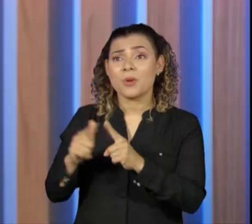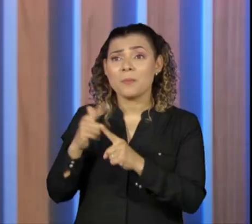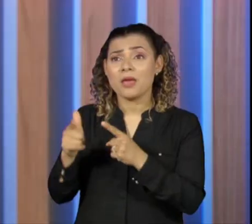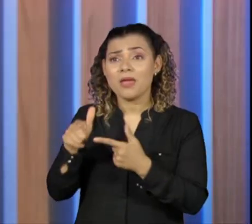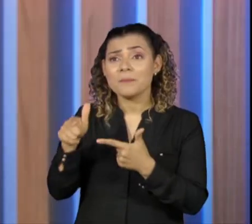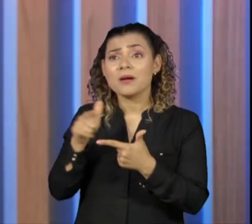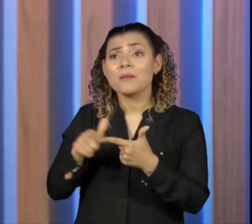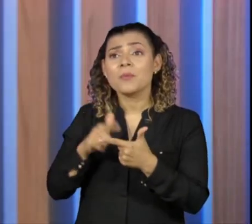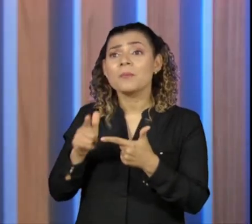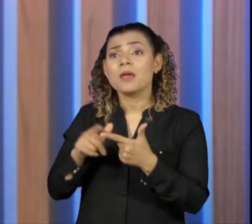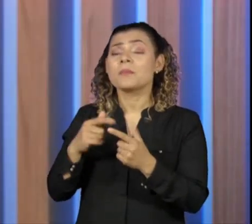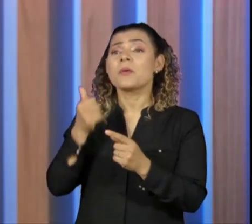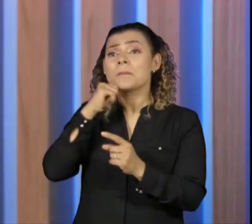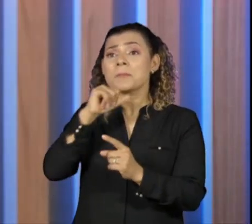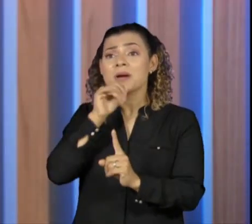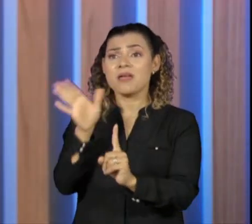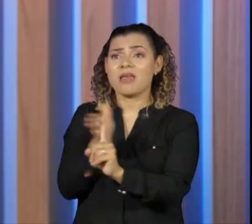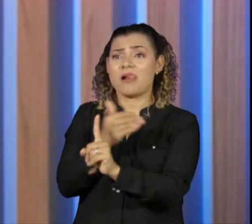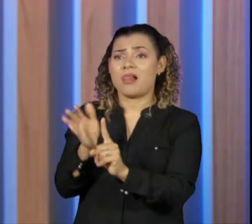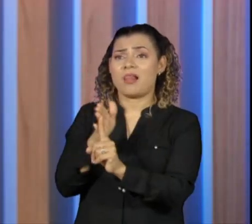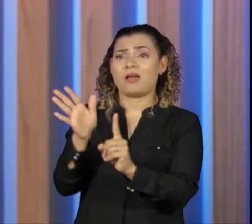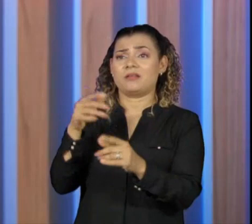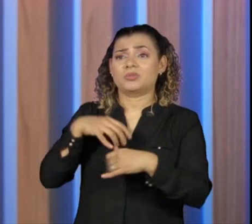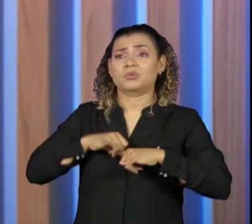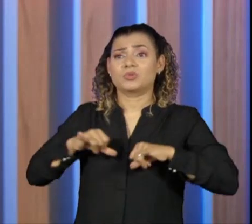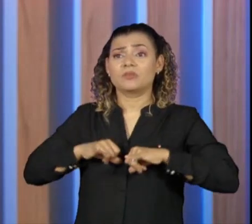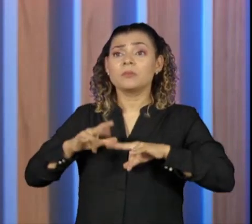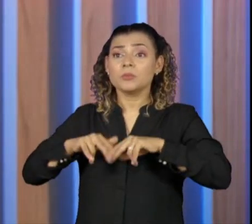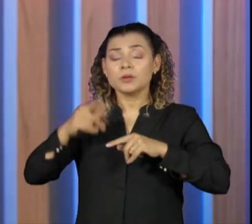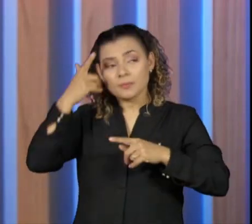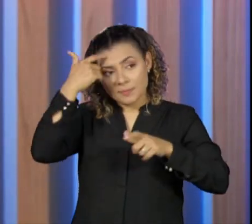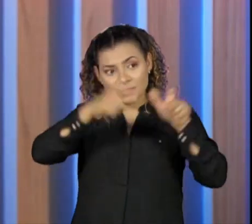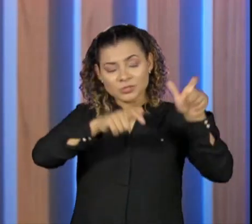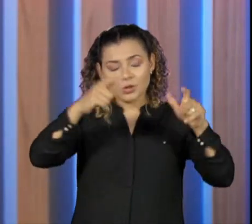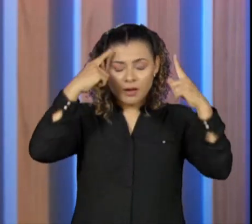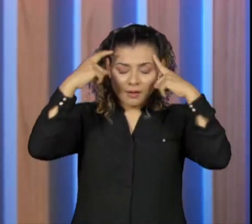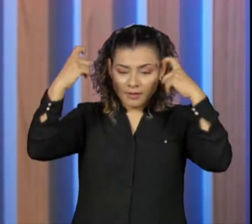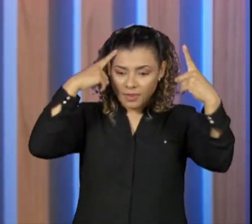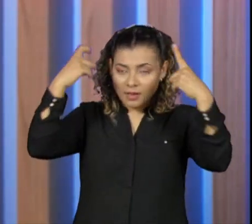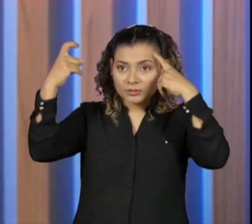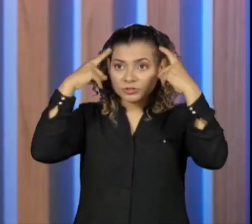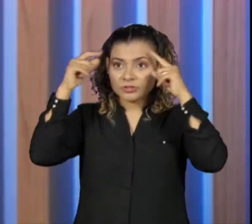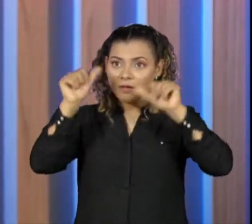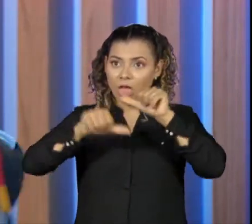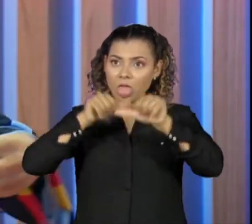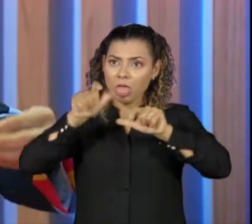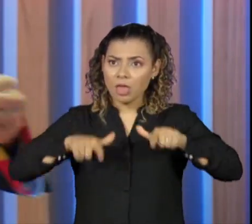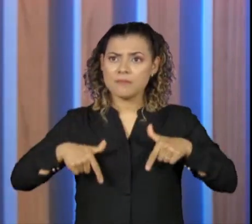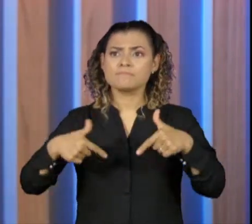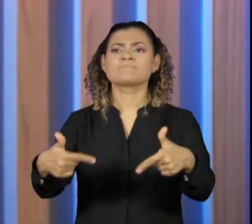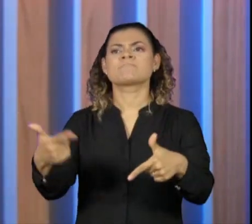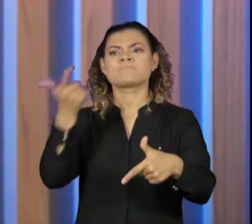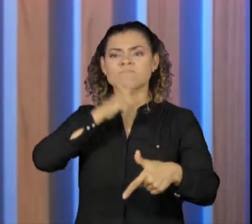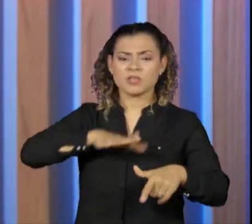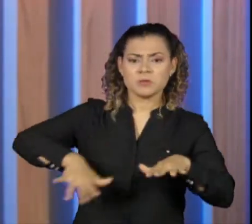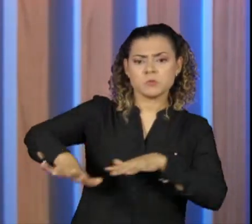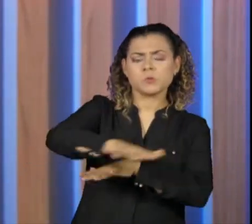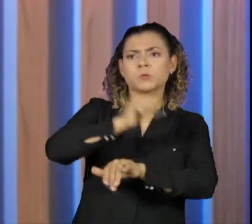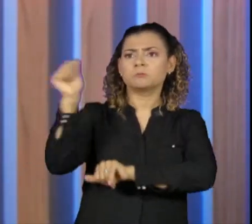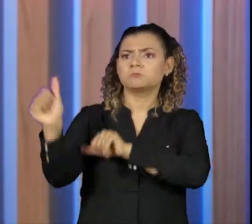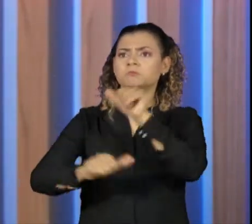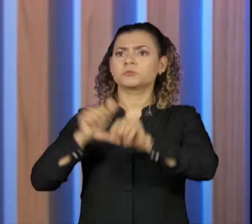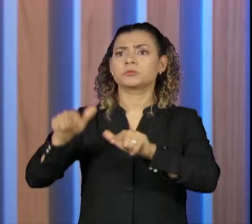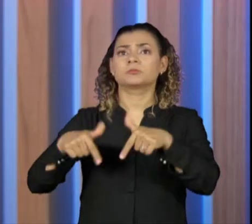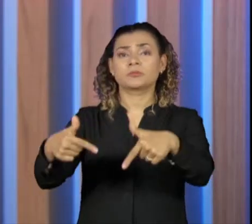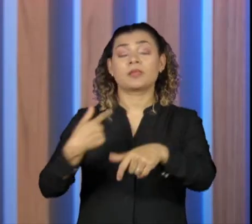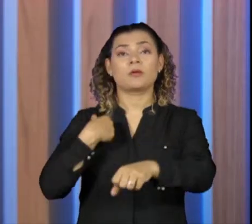A gente fala de pessoas criativas que estão usando sua criatividade, seu potencial de transformação, para movimentar essa roda coletiva,